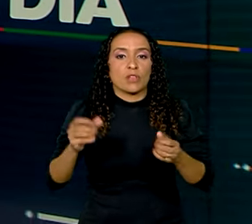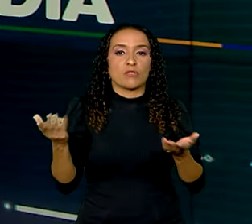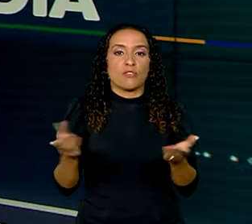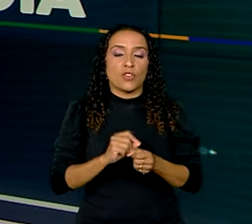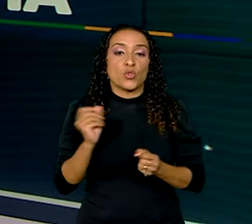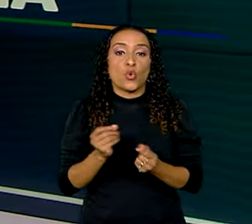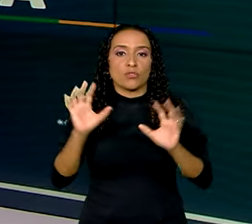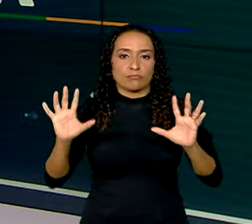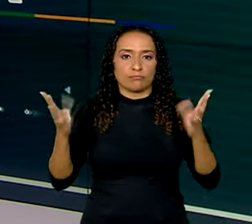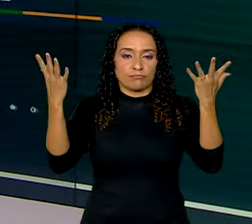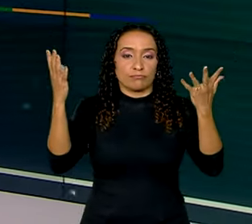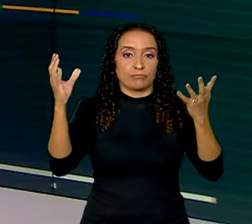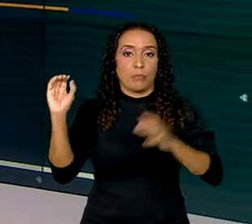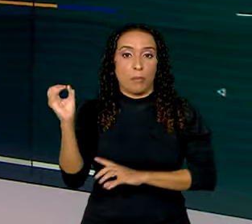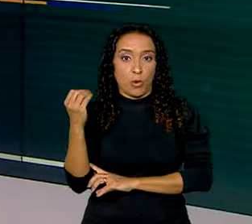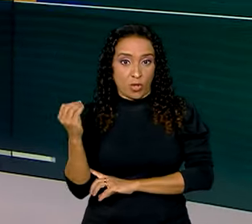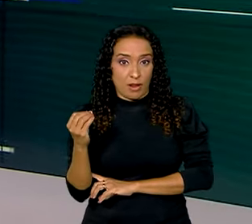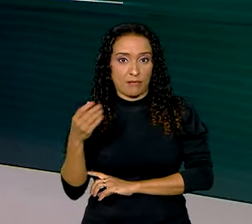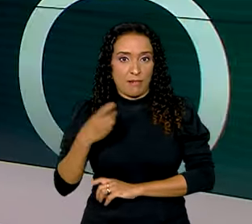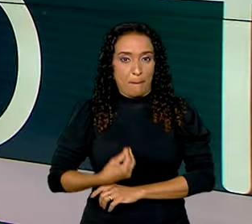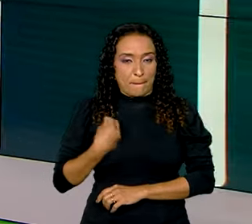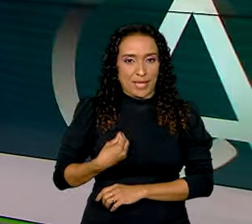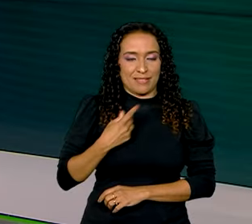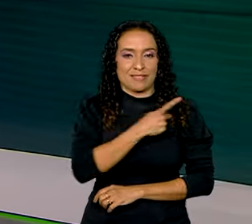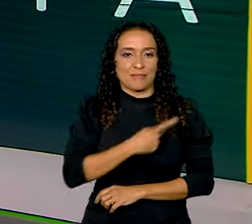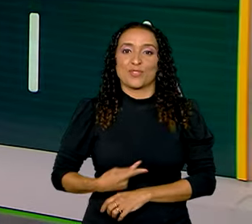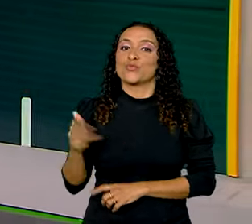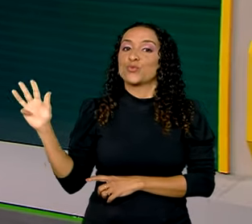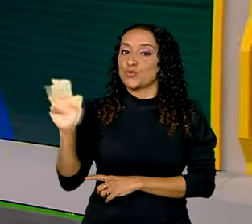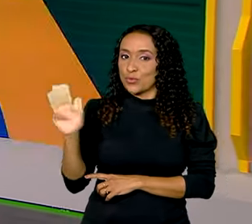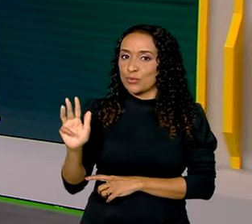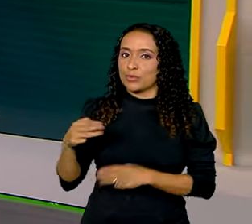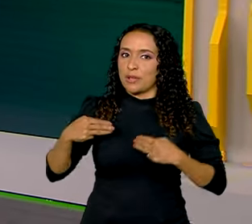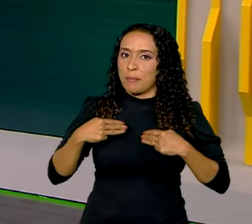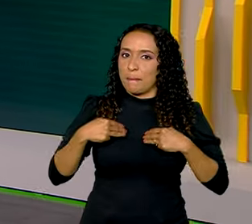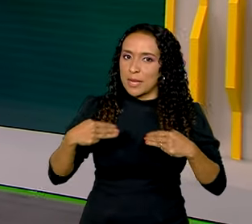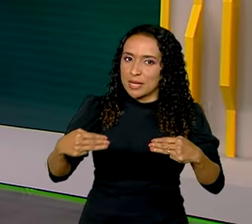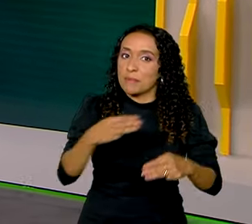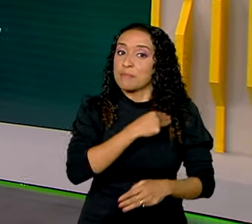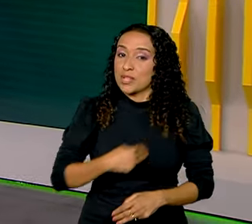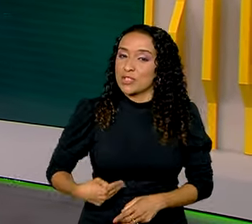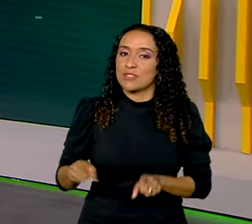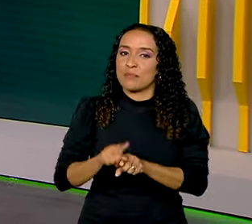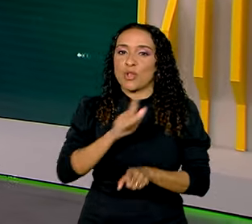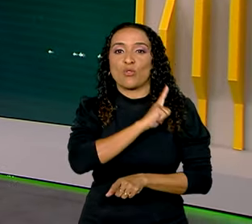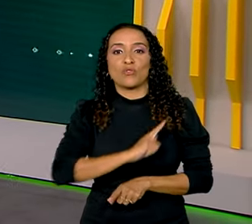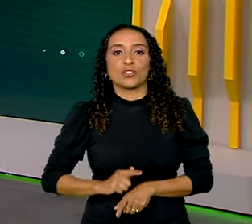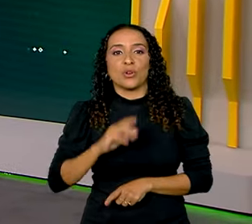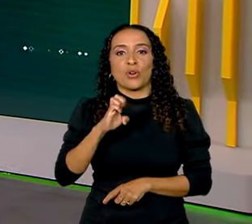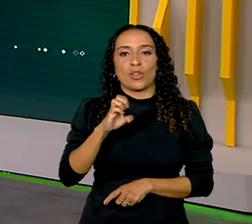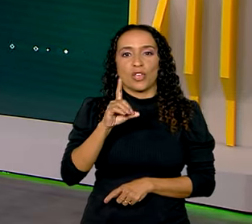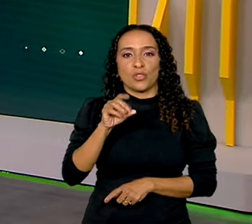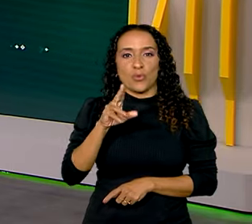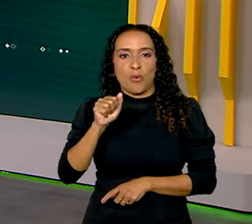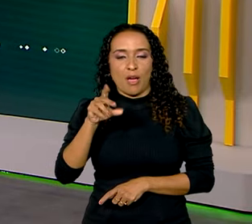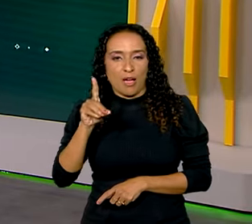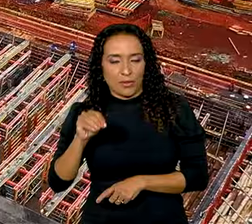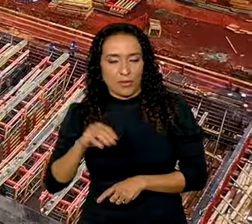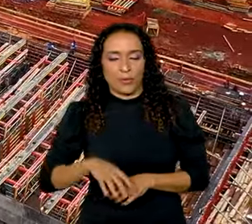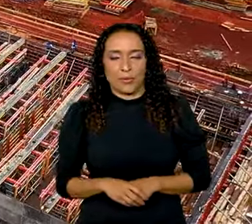feito durante o evento em Porto Alegre com a presença do presidente Lula, ministros e do governador Eduardo Leite.